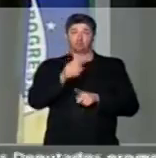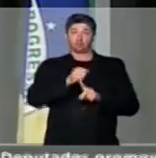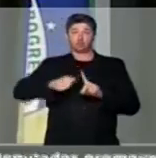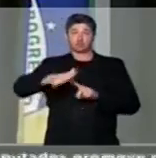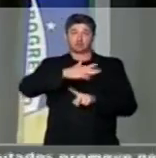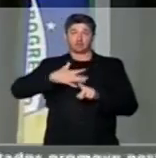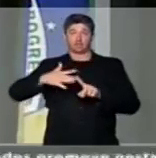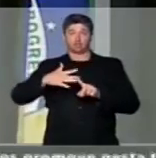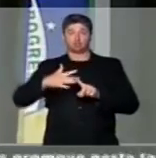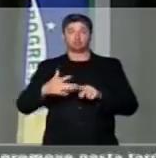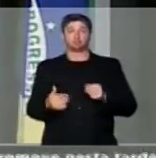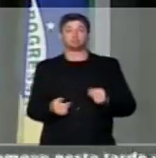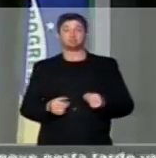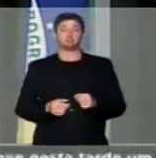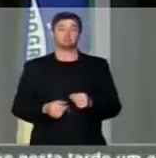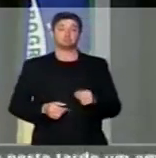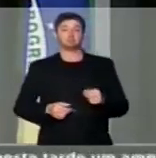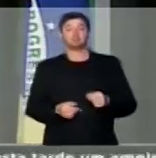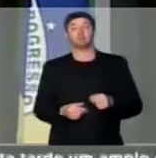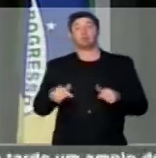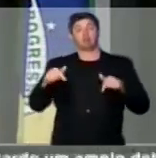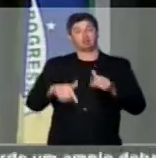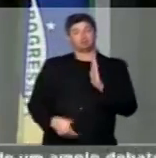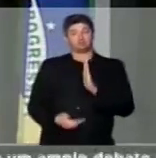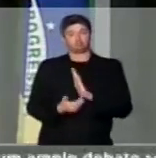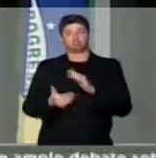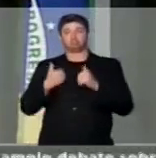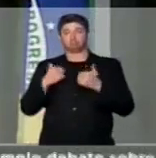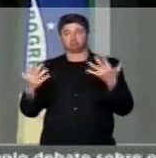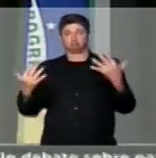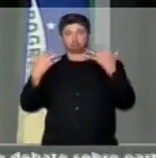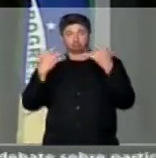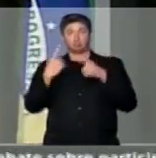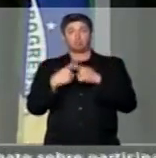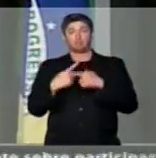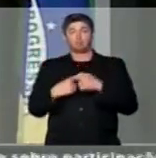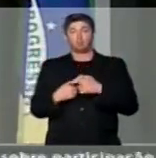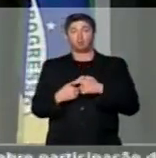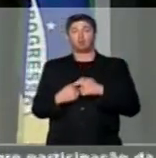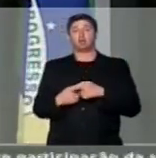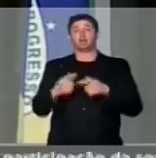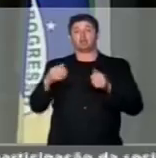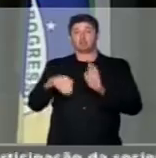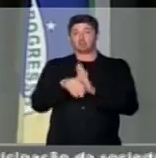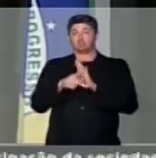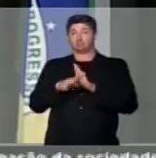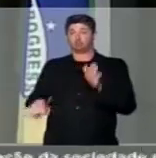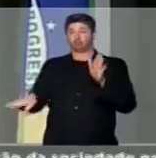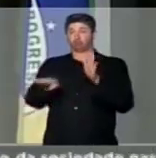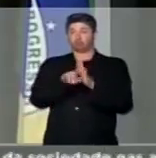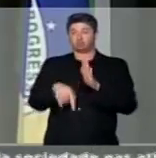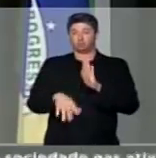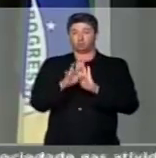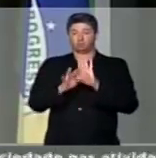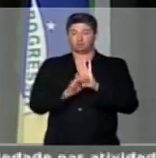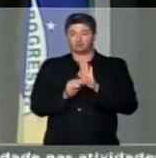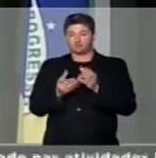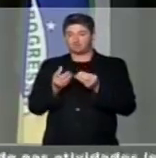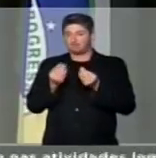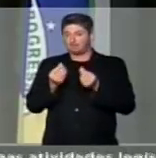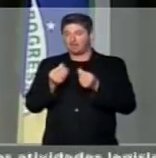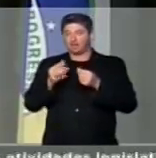sociedade. E eu chamo a atenção aqui a essa casa porque nós vamos ter que vir com essa medida provisória com um texto mais